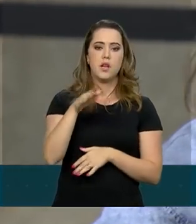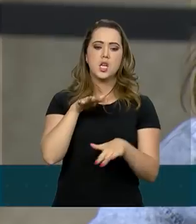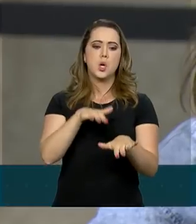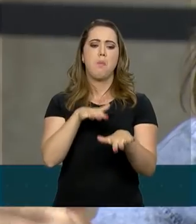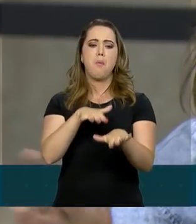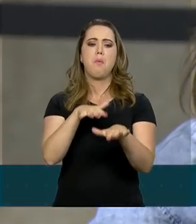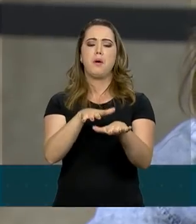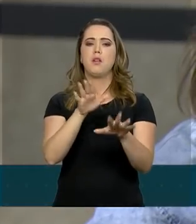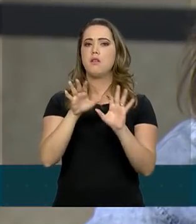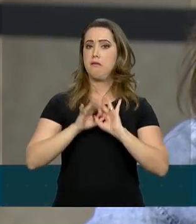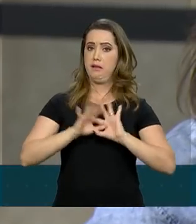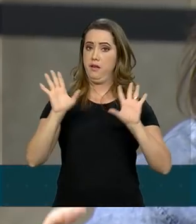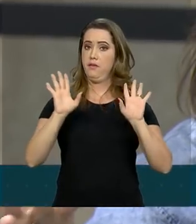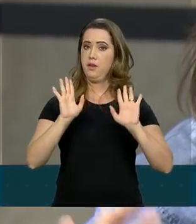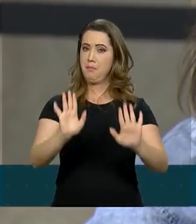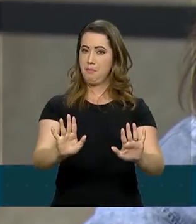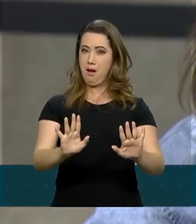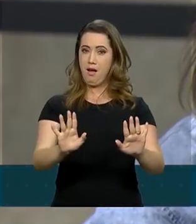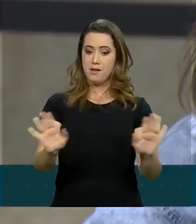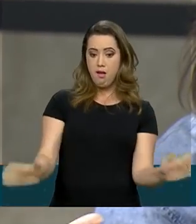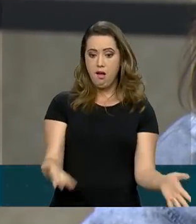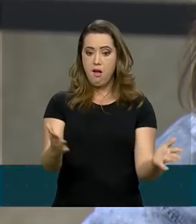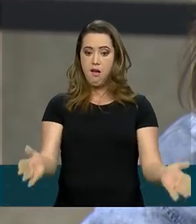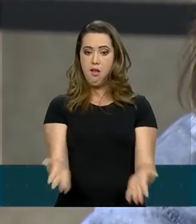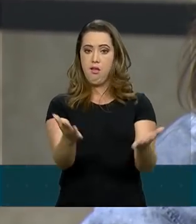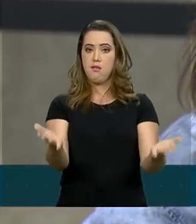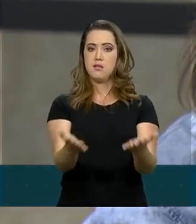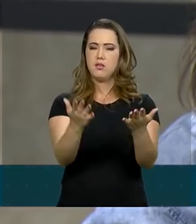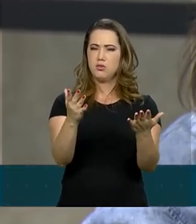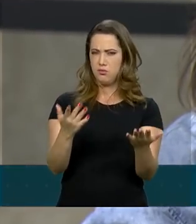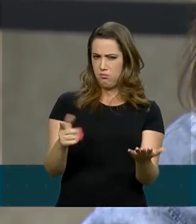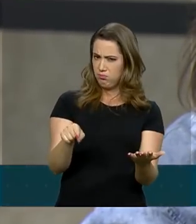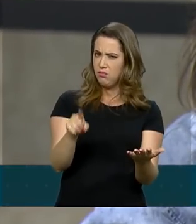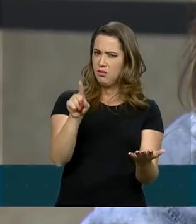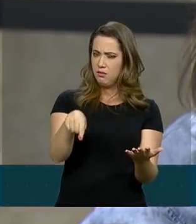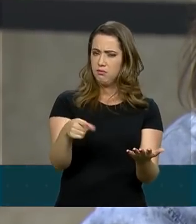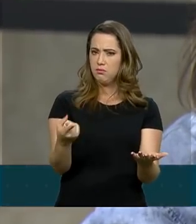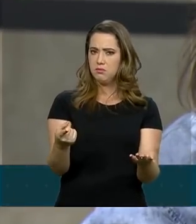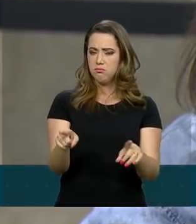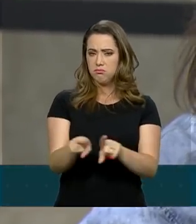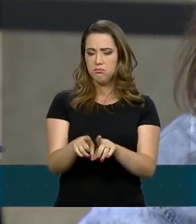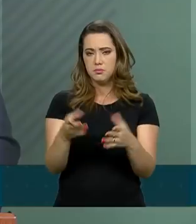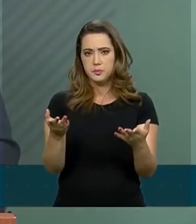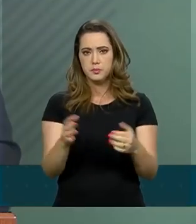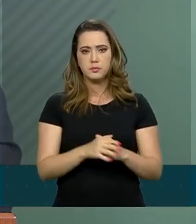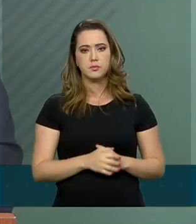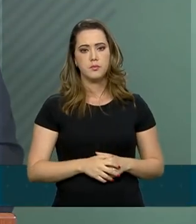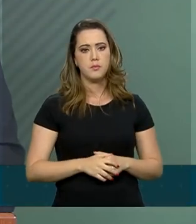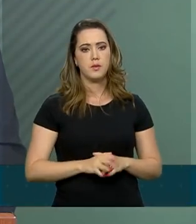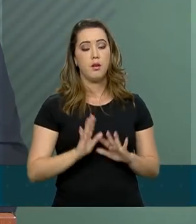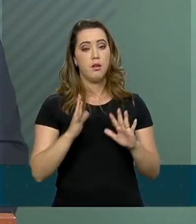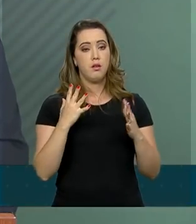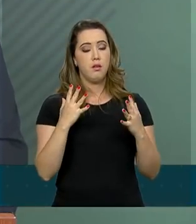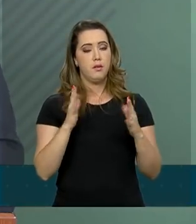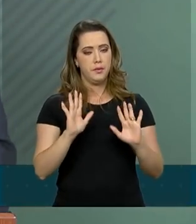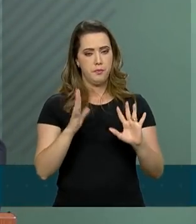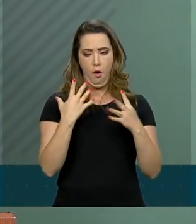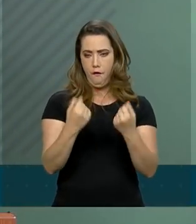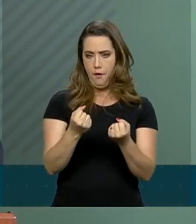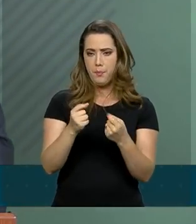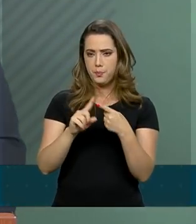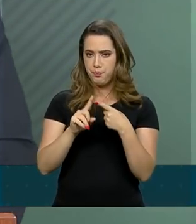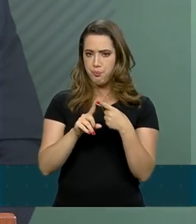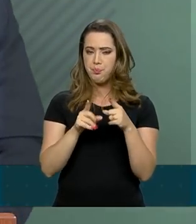espontâneos, essa deferência não é uma forma de incentivo a esses atos? Vamos à tua primeira pergunta, viagens do